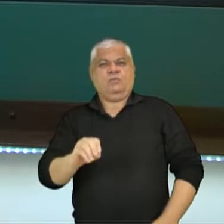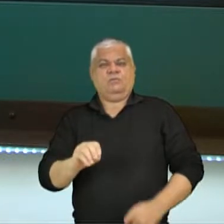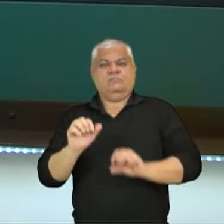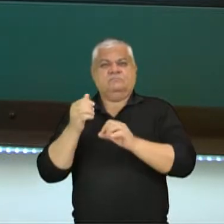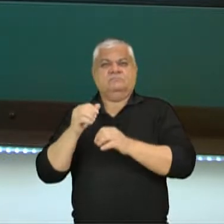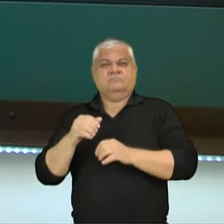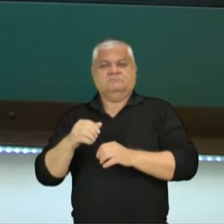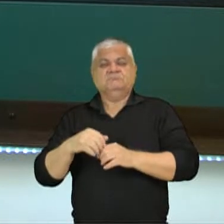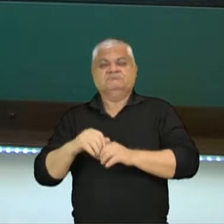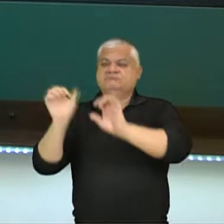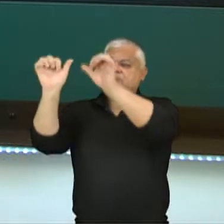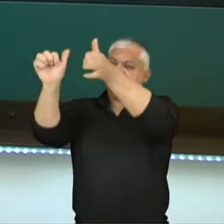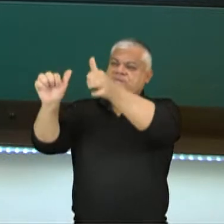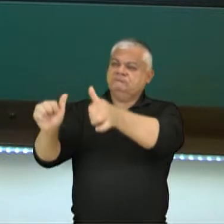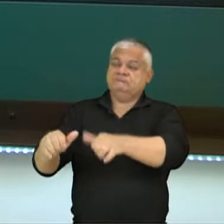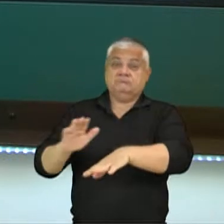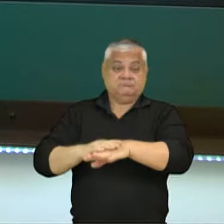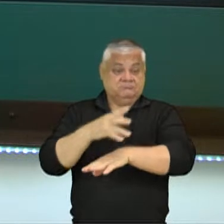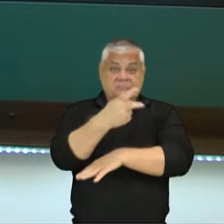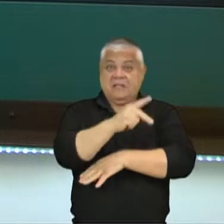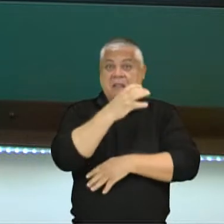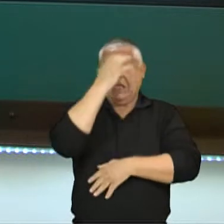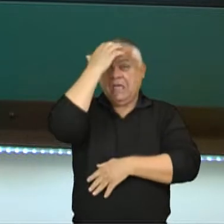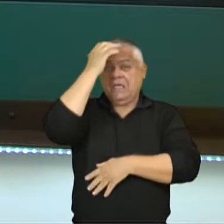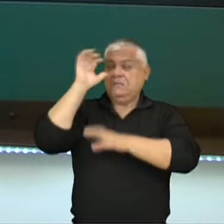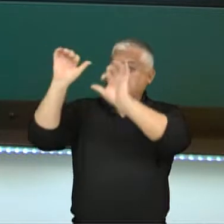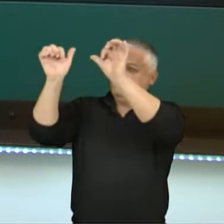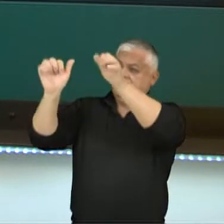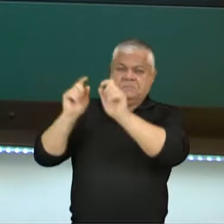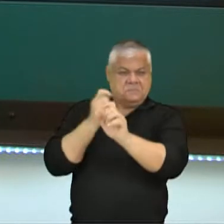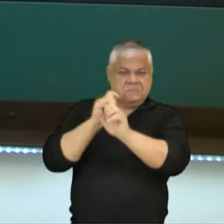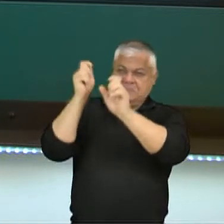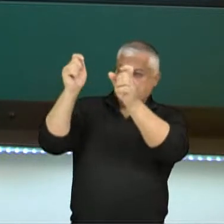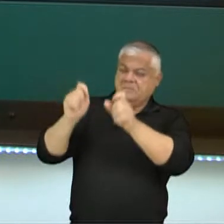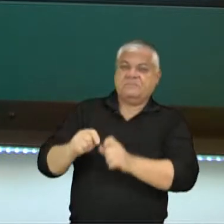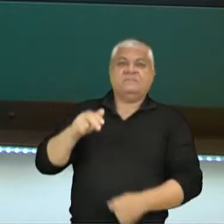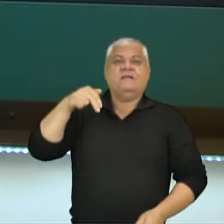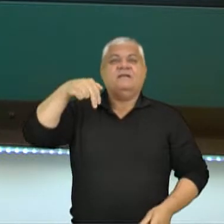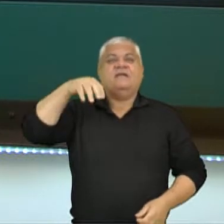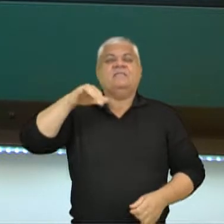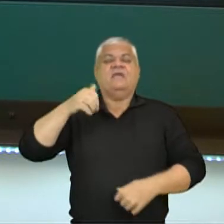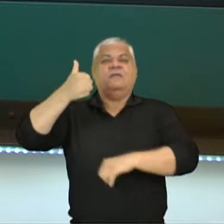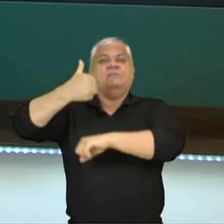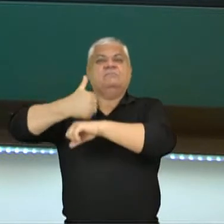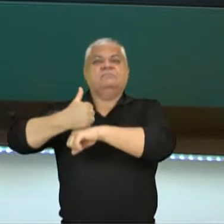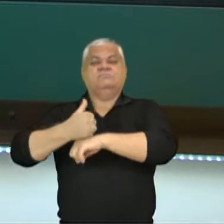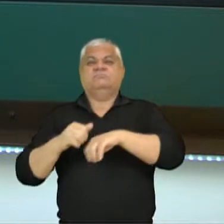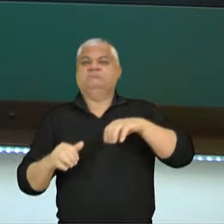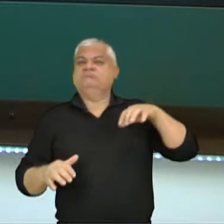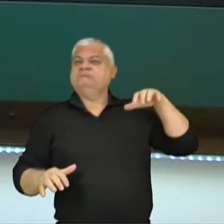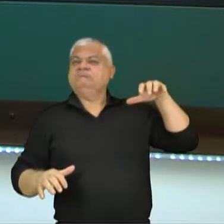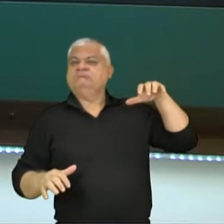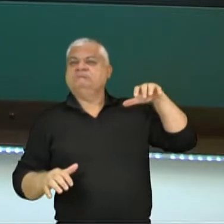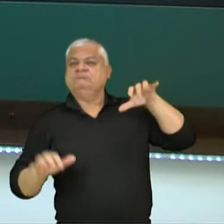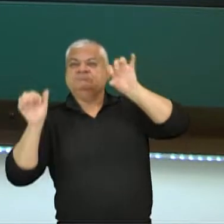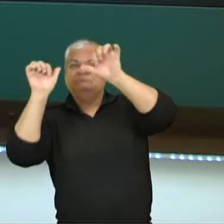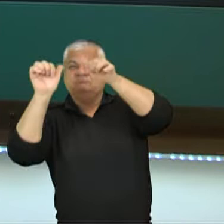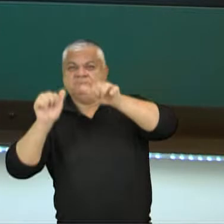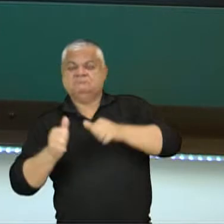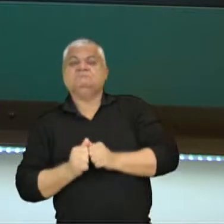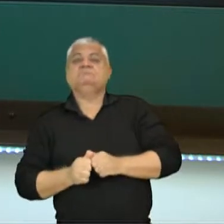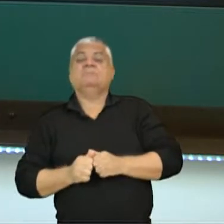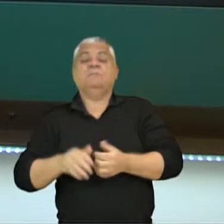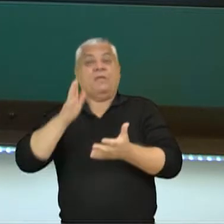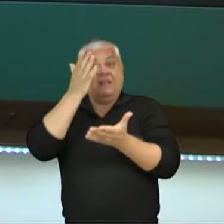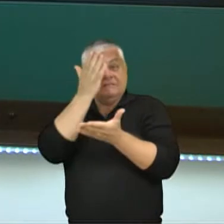colosso enorme. Quando Nero saiu do poder de Vespasiano, assumiu, depois de quatro imperadores que vieram